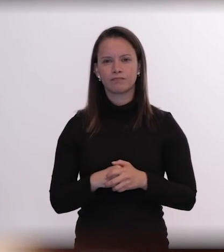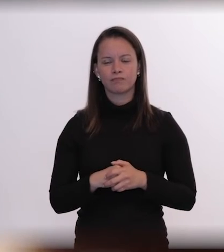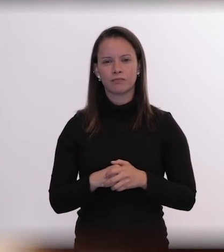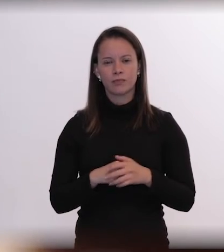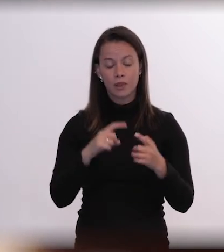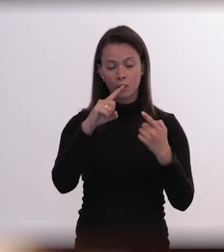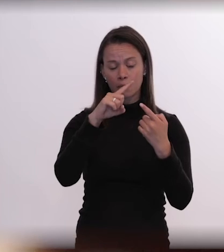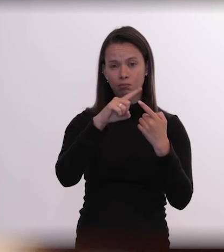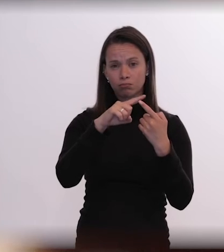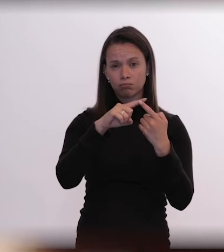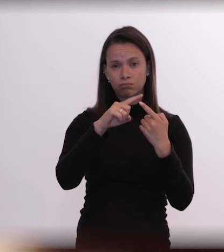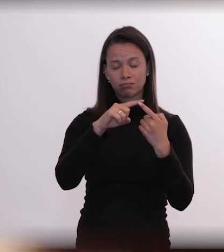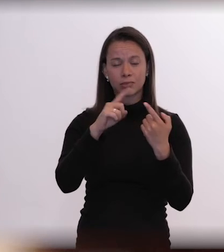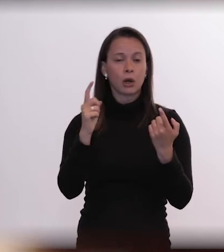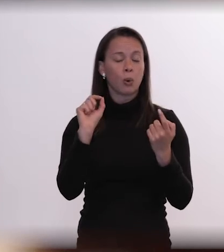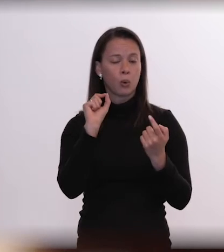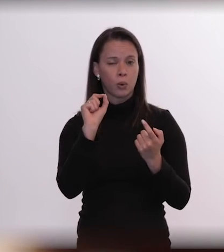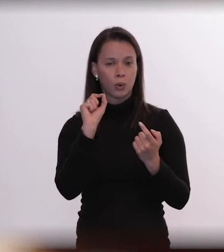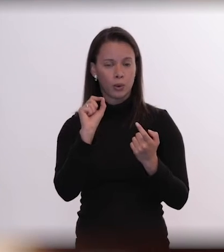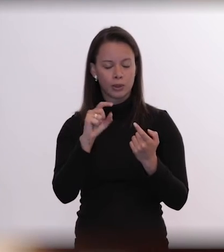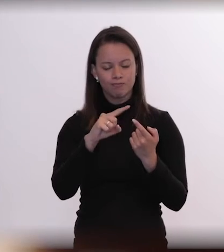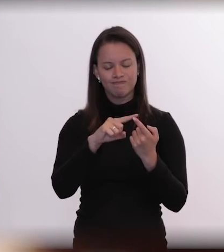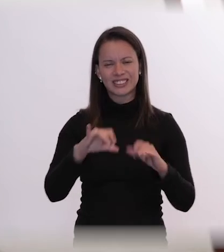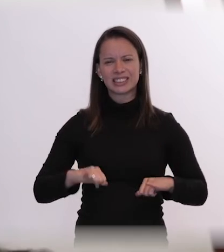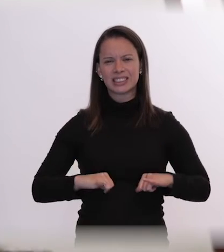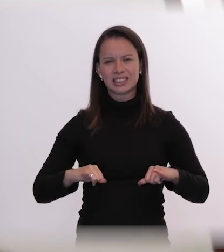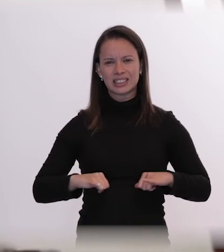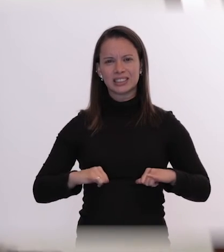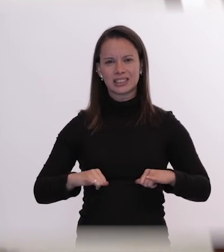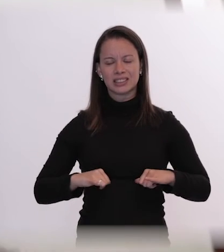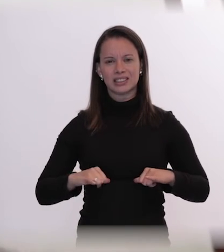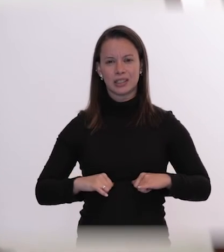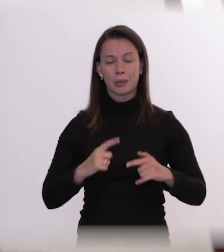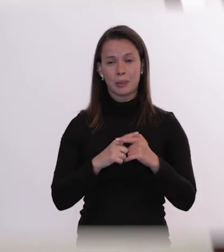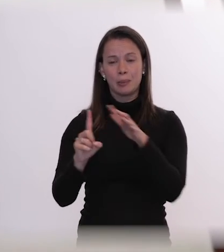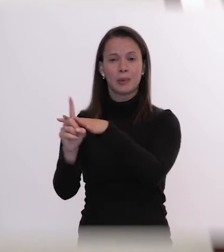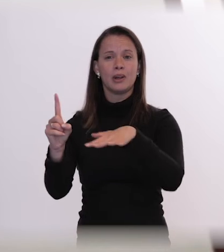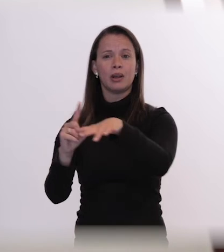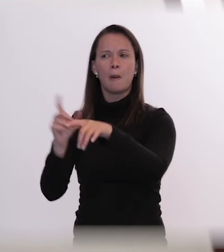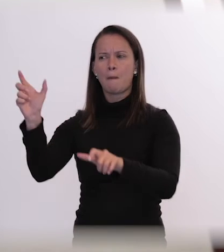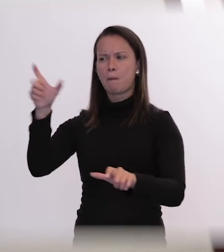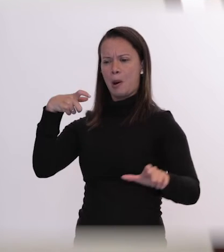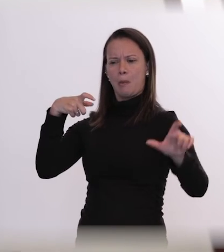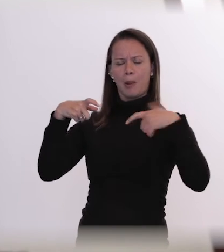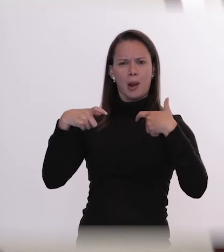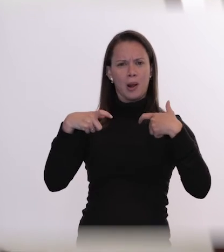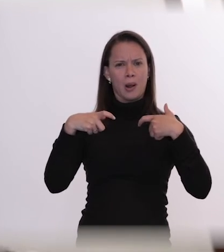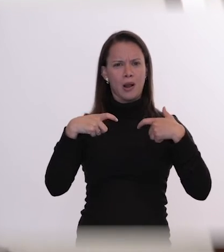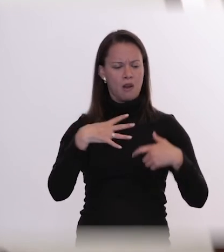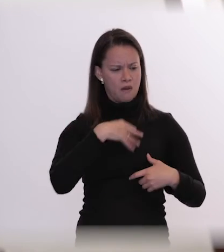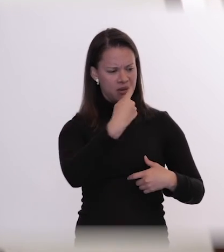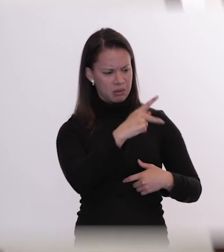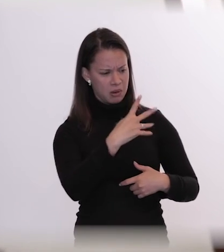de serem culpados no primeiro eles passam pelo sofrimento de ouvir as ofensas aos seus filhos e seus parentes que se